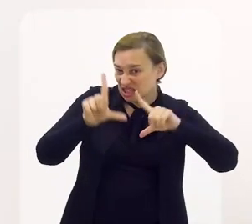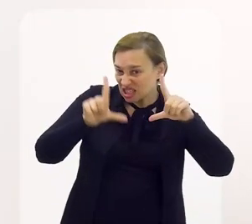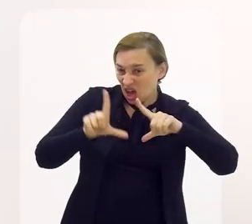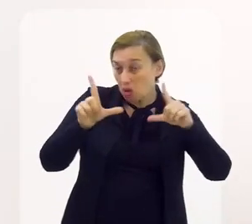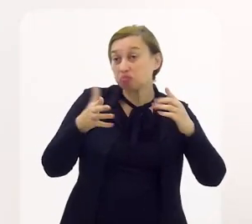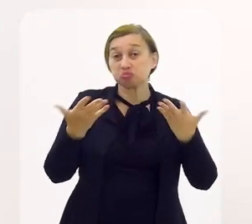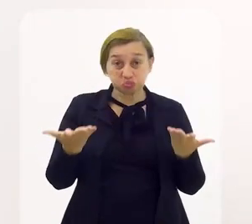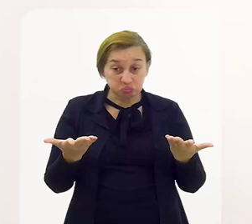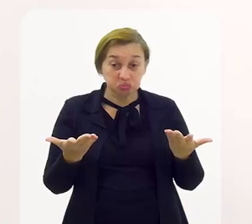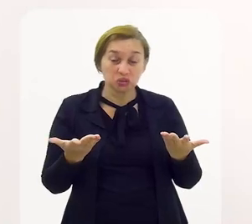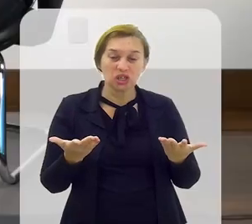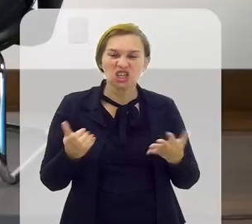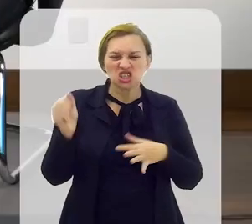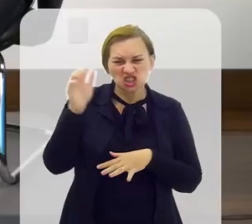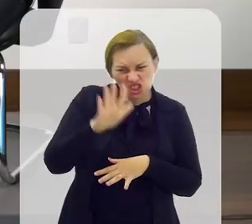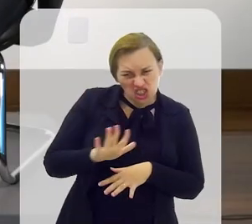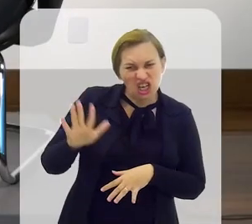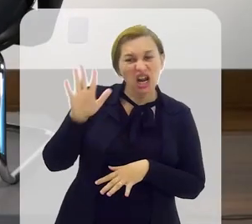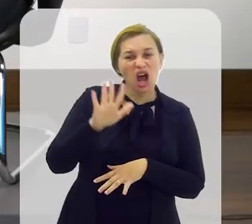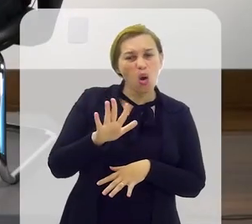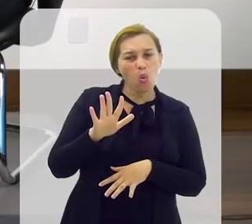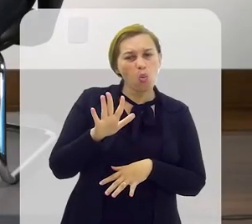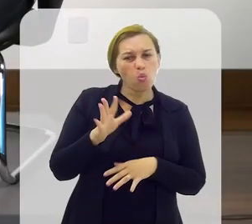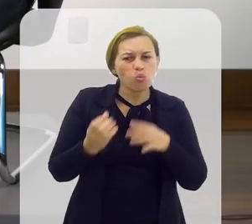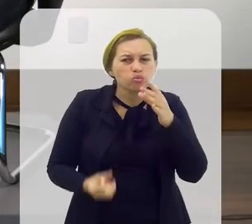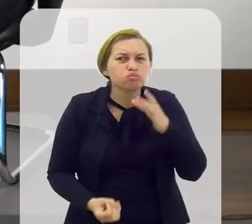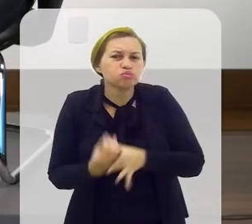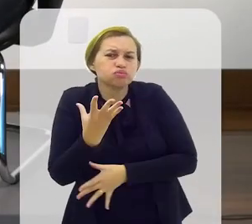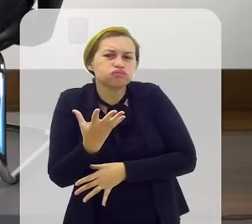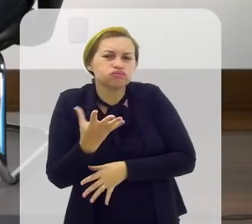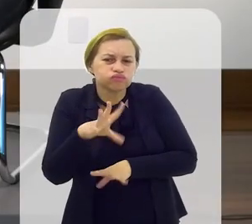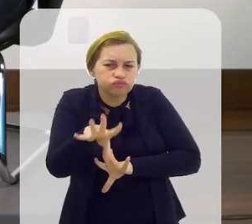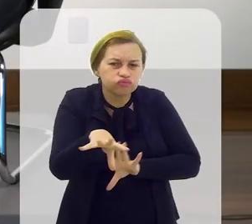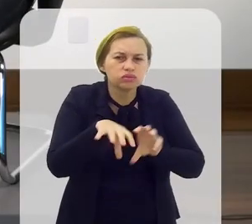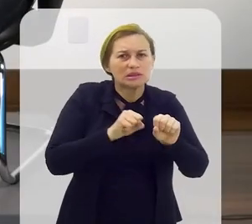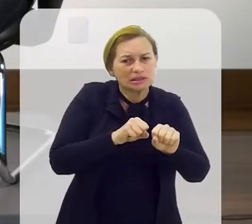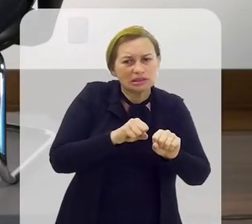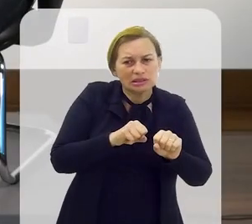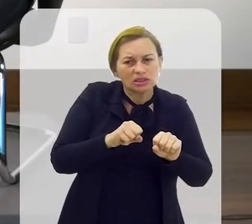Mas é relativamente Assim, de forma geral Relativamente recente Né?